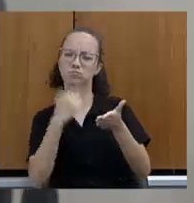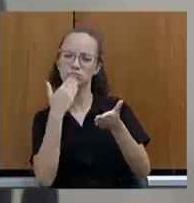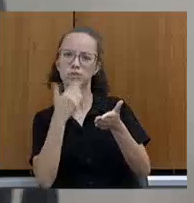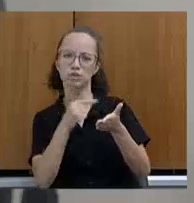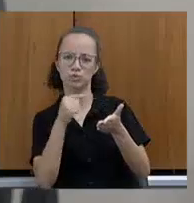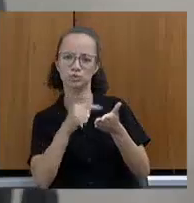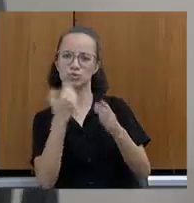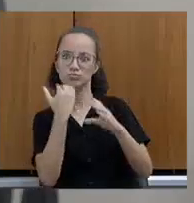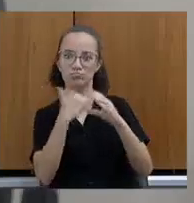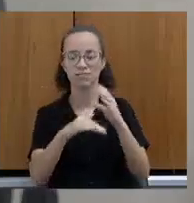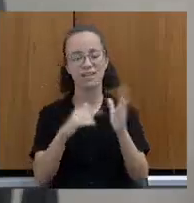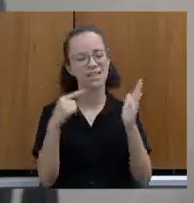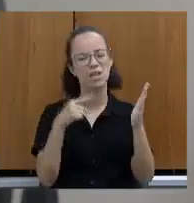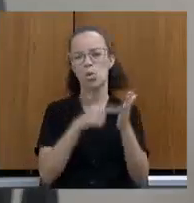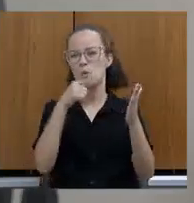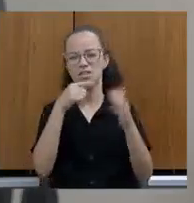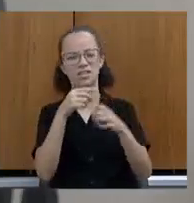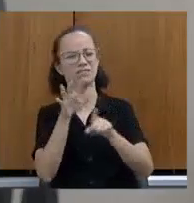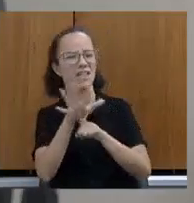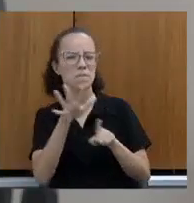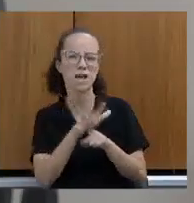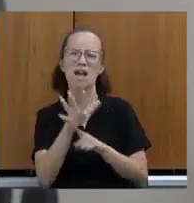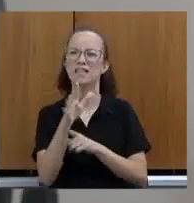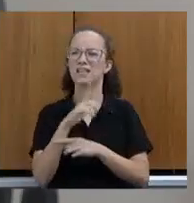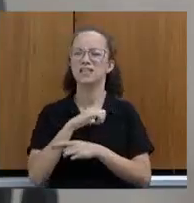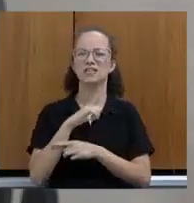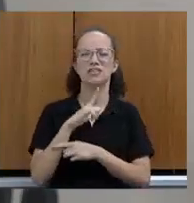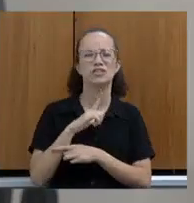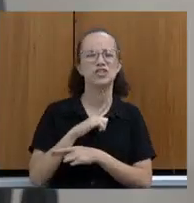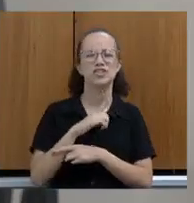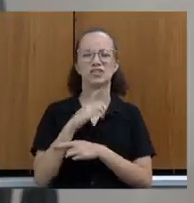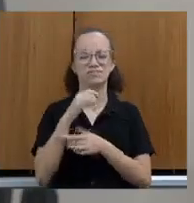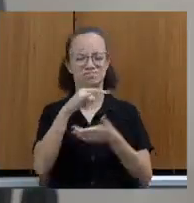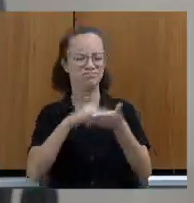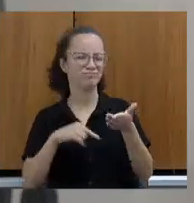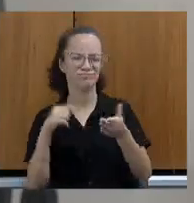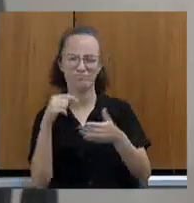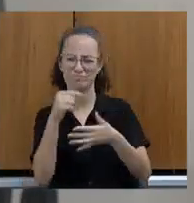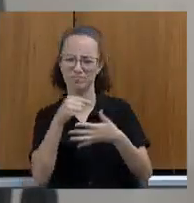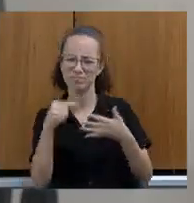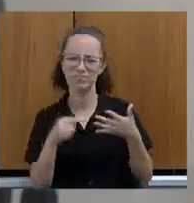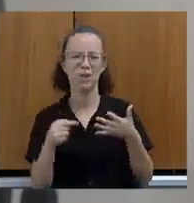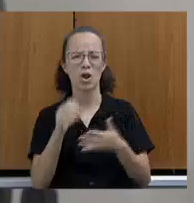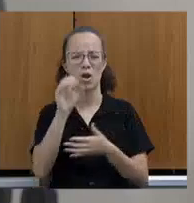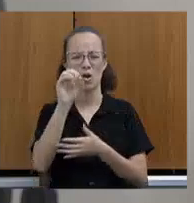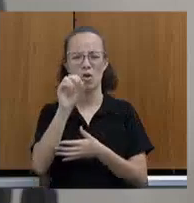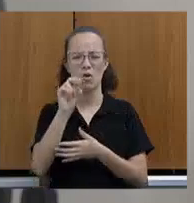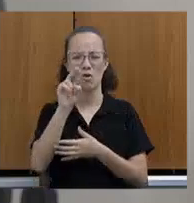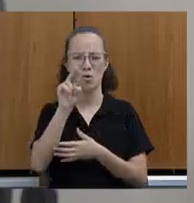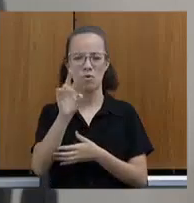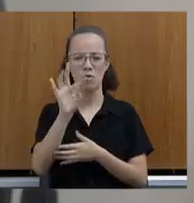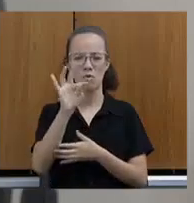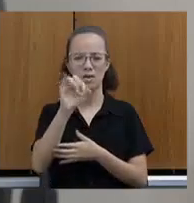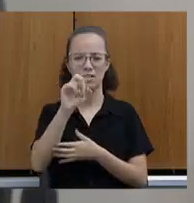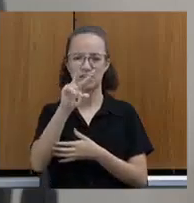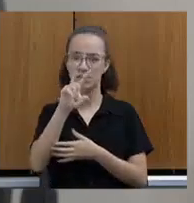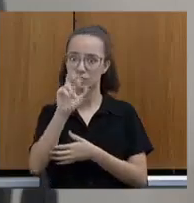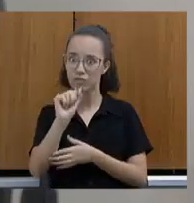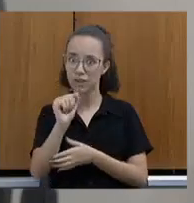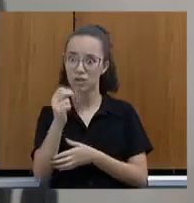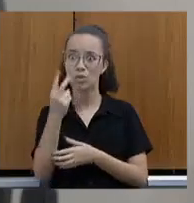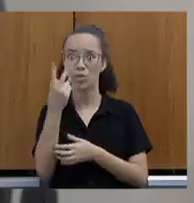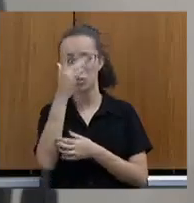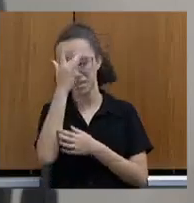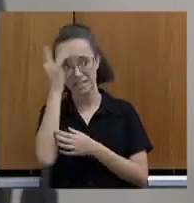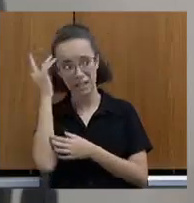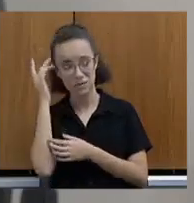denúncias e demandas, tinha oitiva. Então, a oitiva é quando a gente ouve dois cidadãos e aí